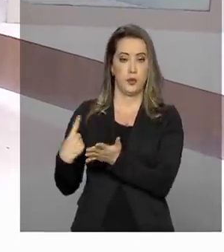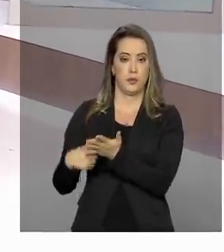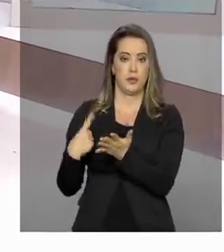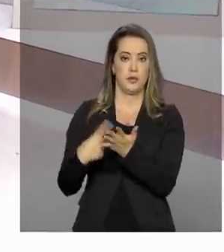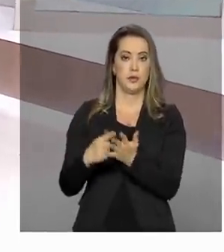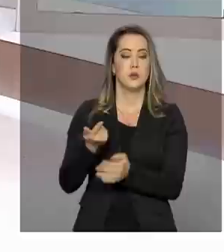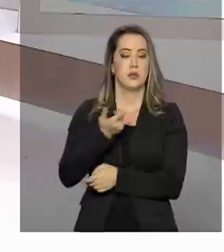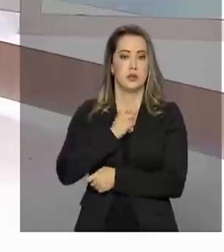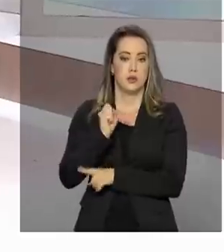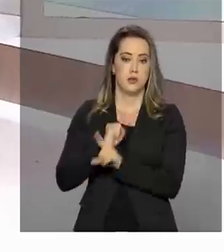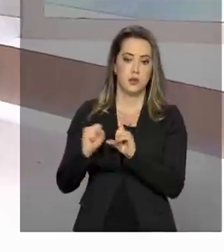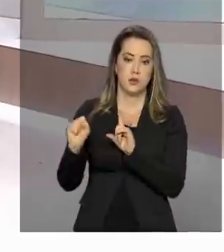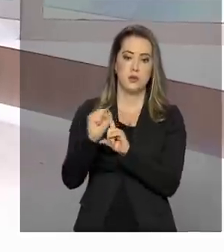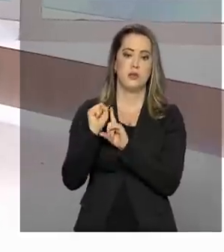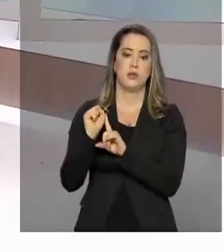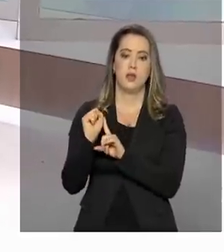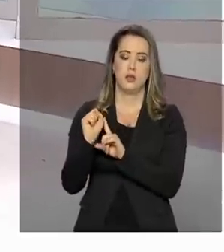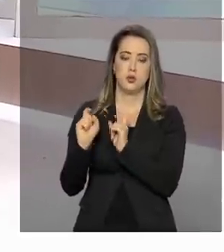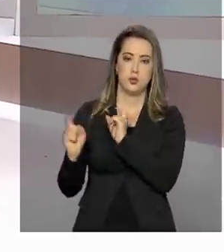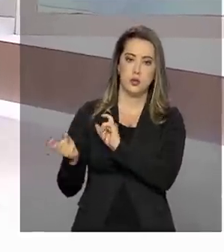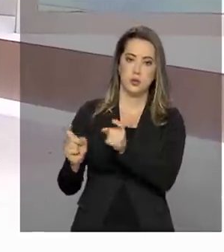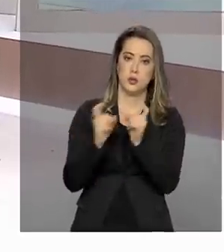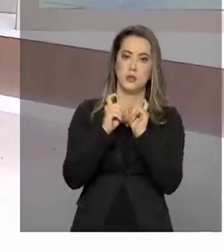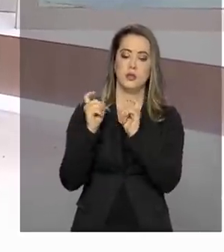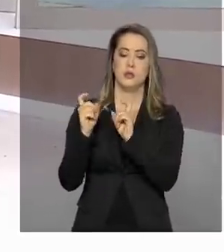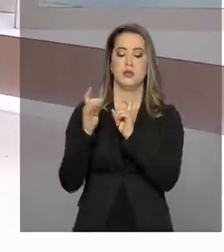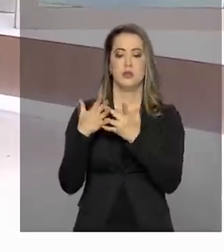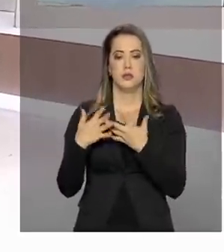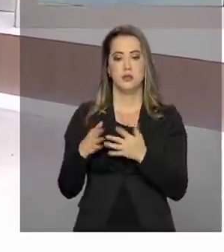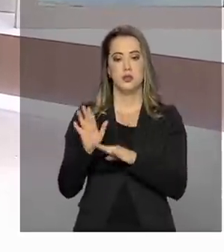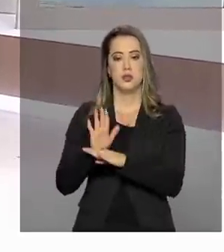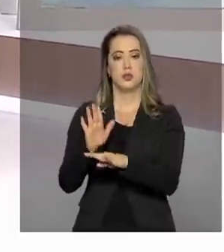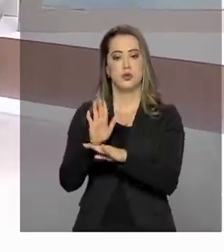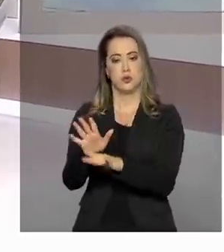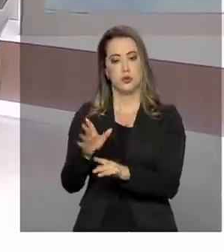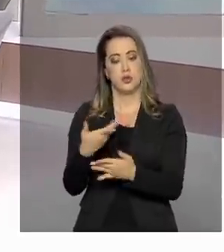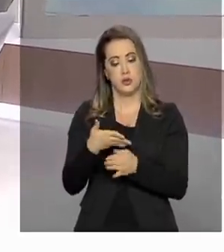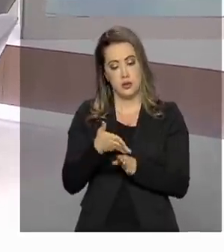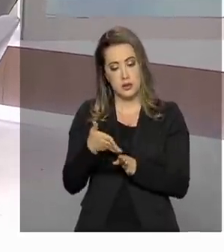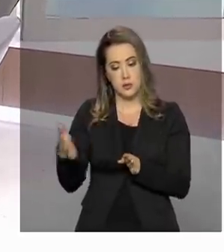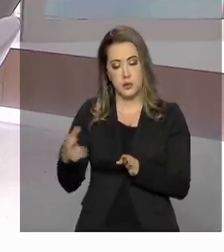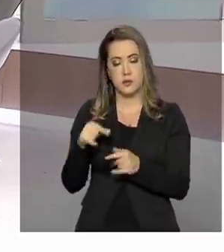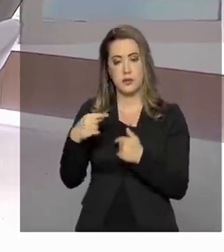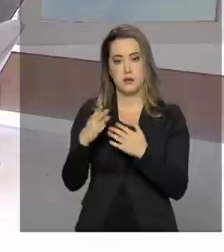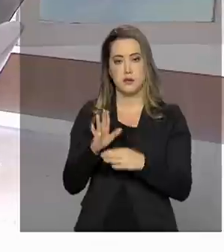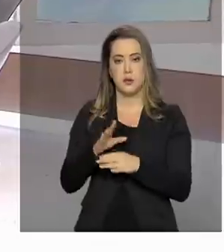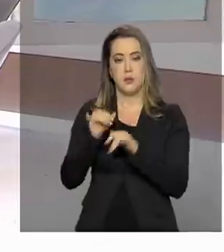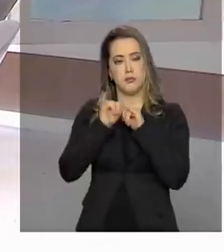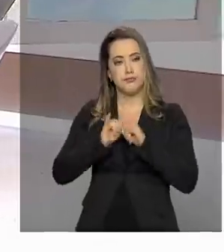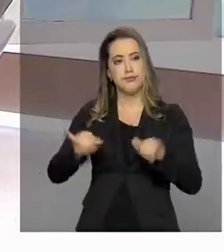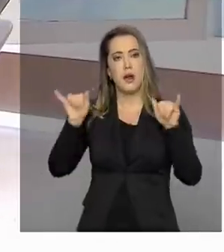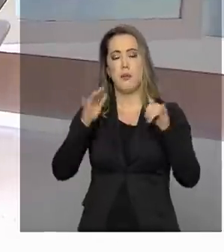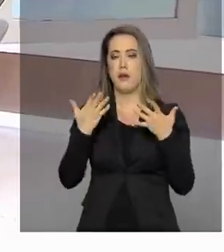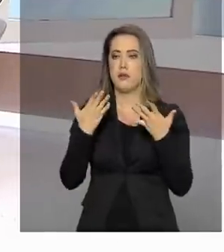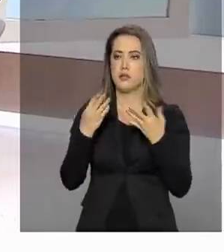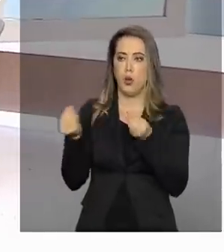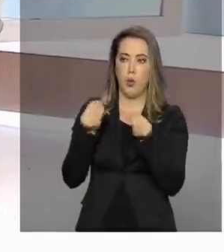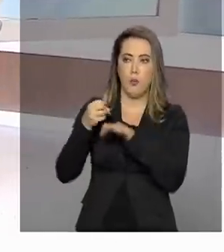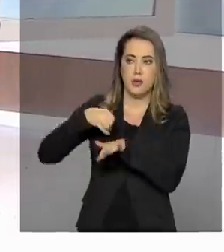com a sociedade, com os gestores, de estarmos ajudando nesse processo para podermos disseminar as informações